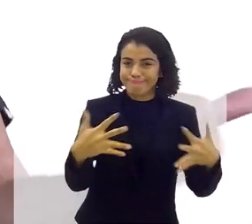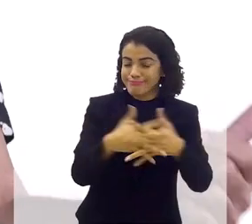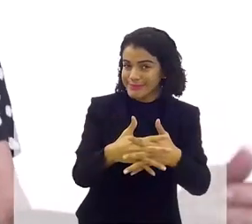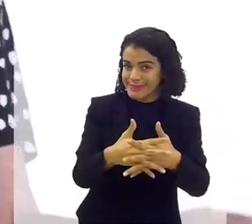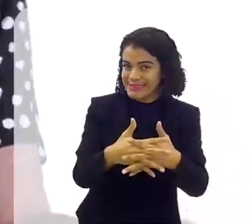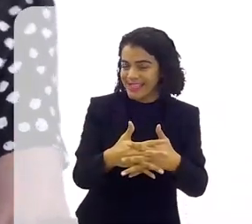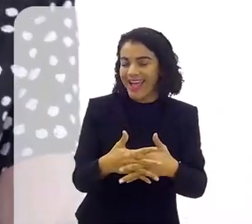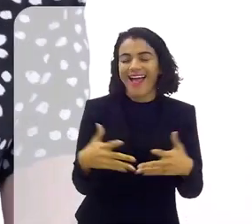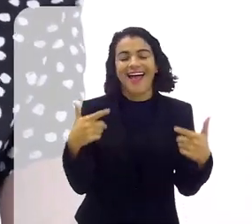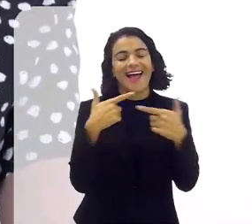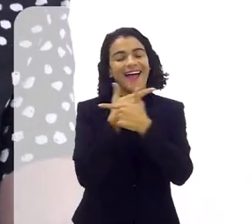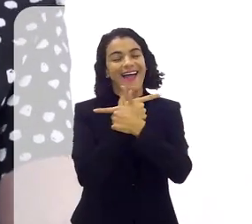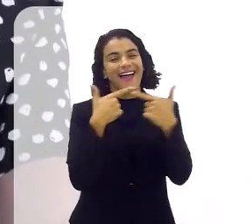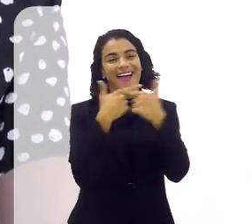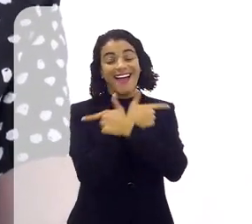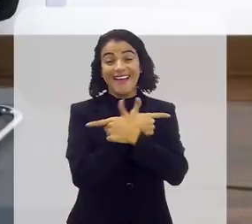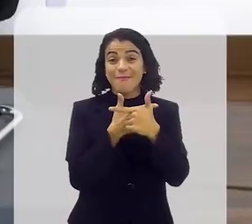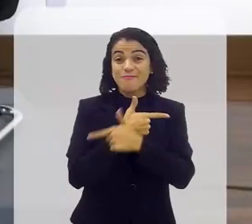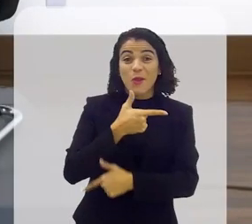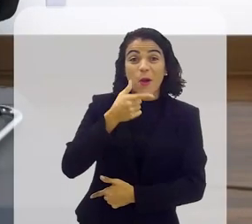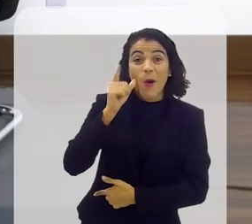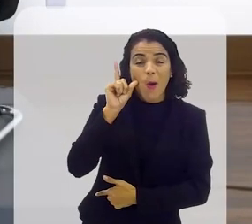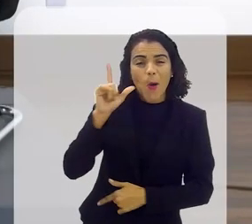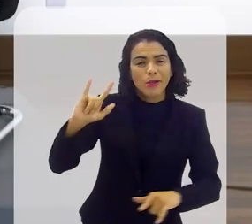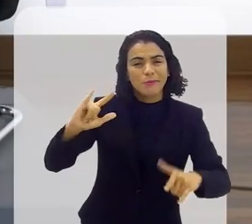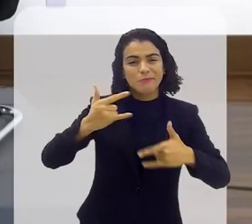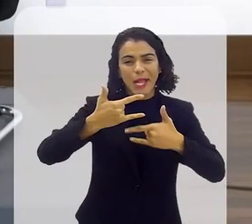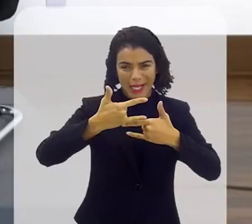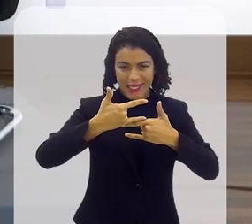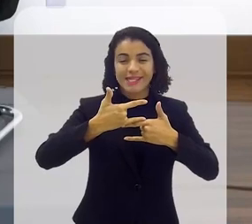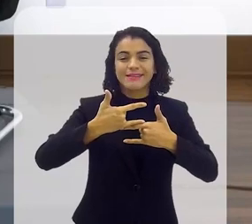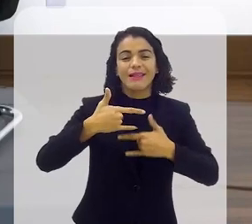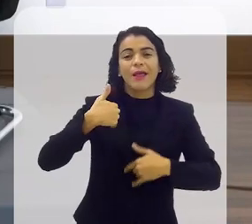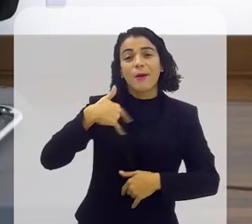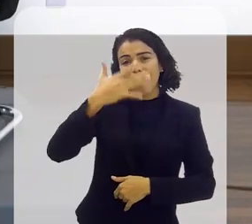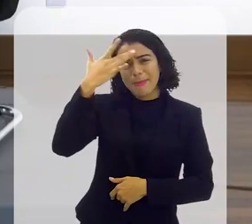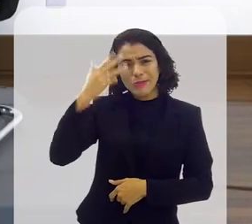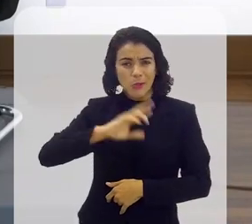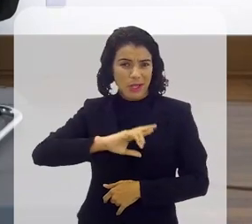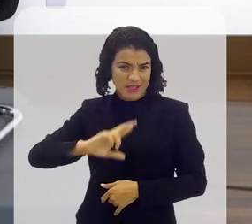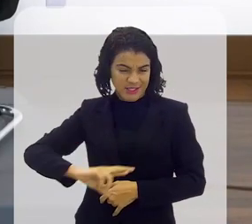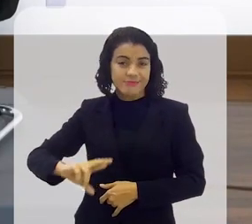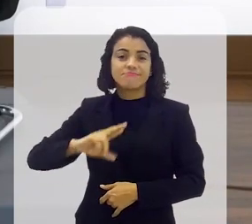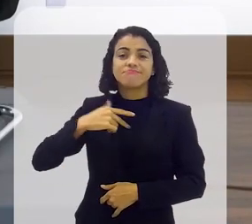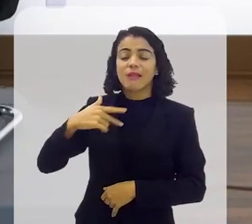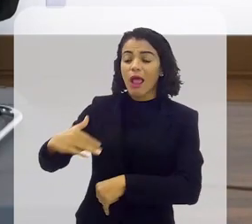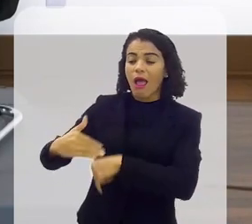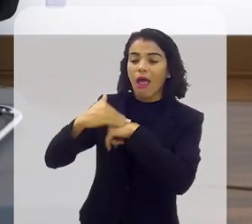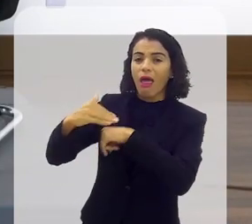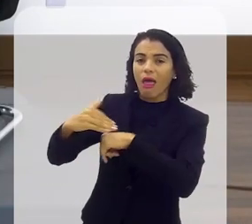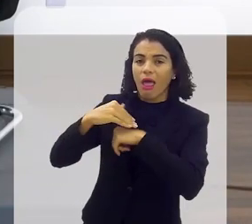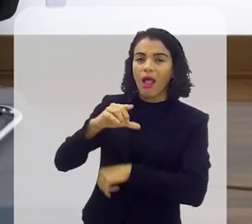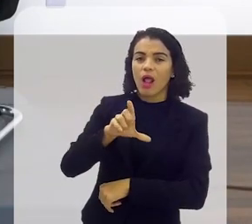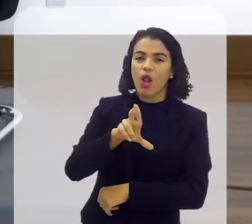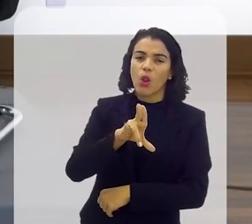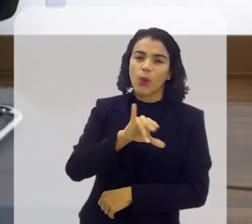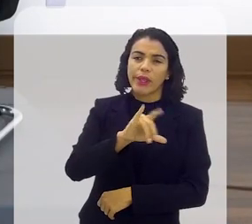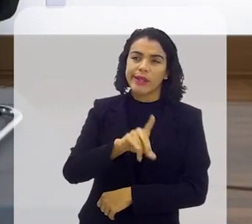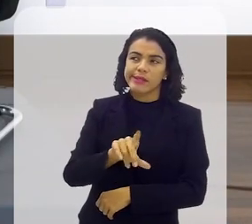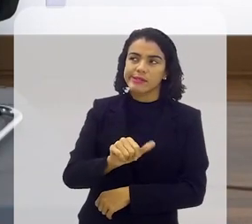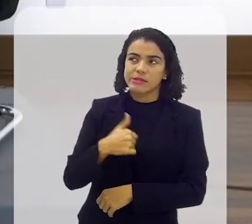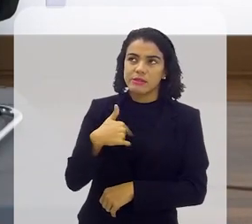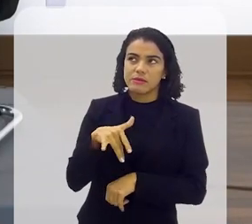Luísa até ontem eu estava fazendo uma live e aí um dos religiosos o tempo todo me chamou de Luísa e eu